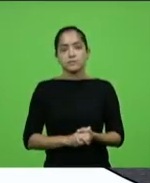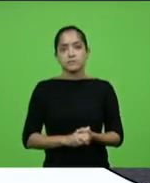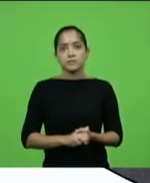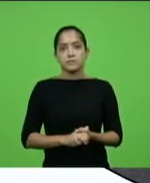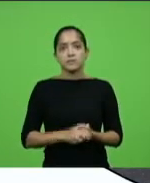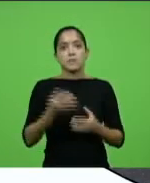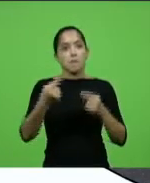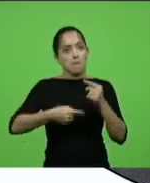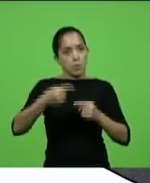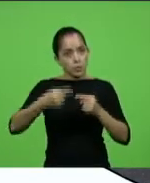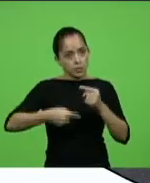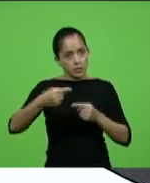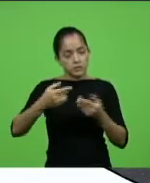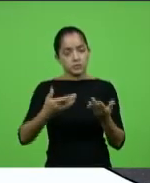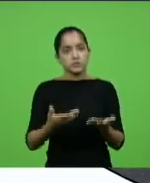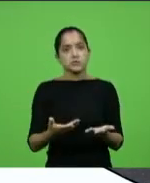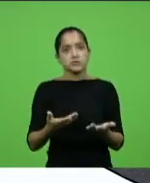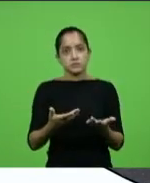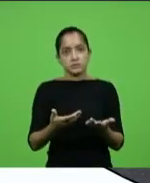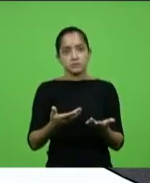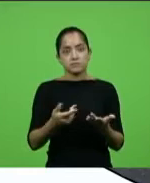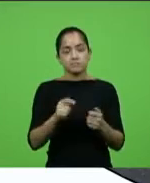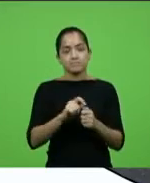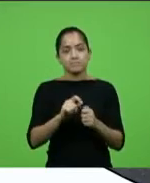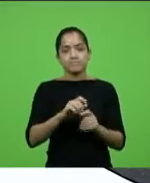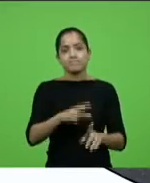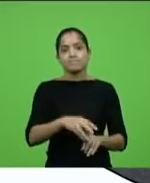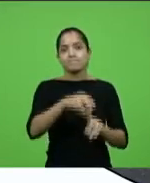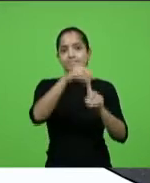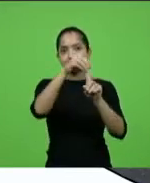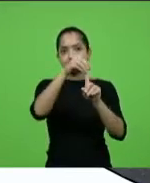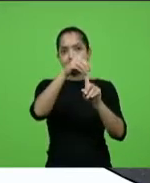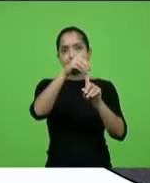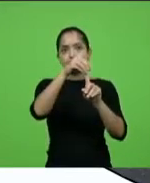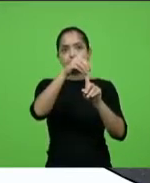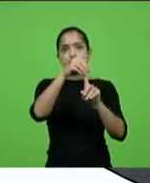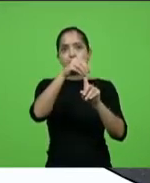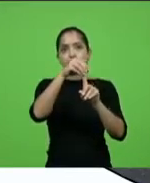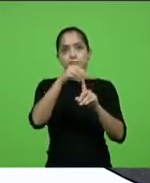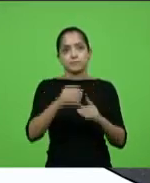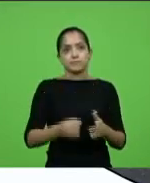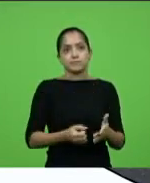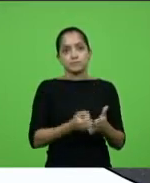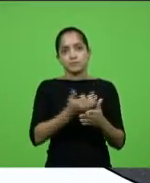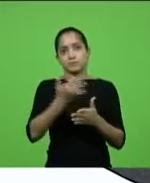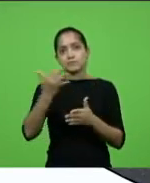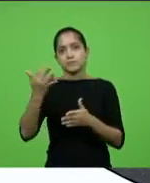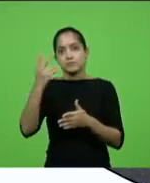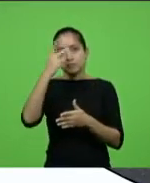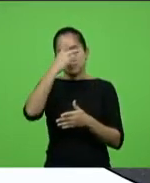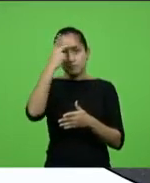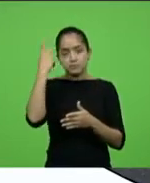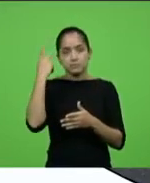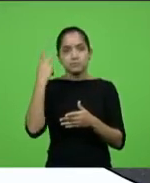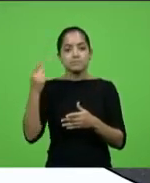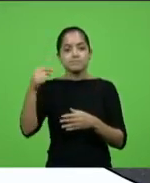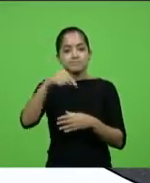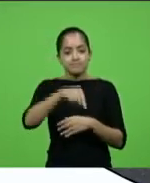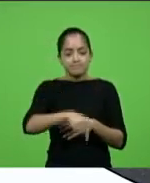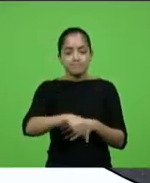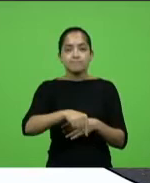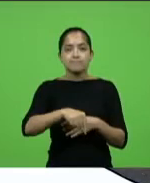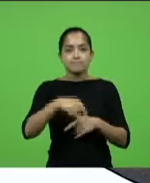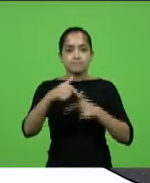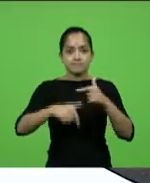política. Vossa Excelência fez referência dos tantos ibiramenses que estiveram aqui mesmo na